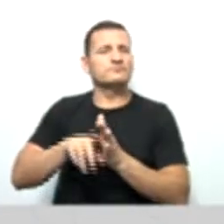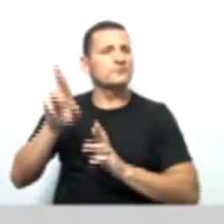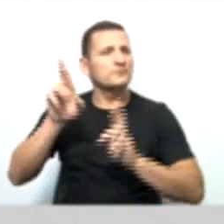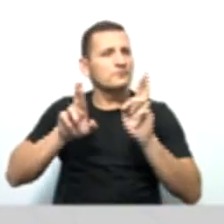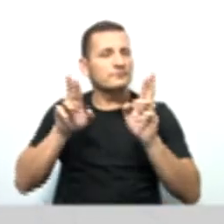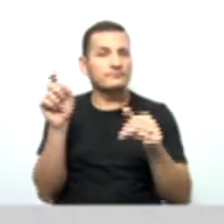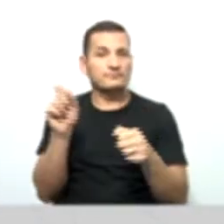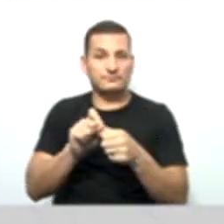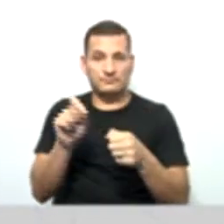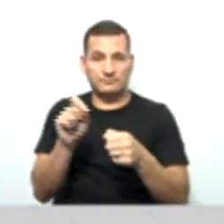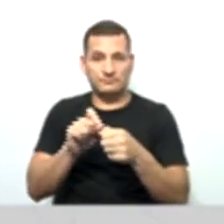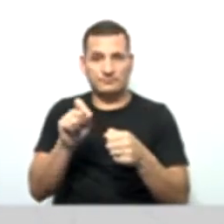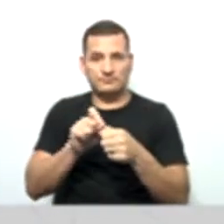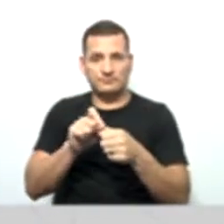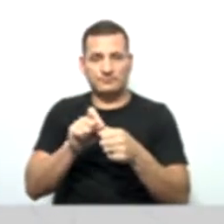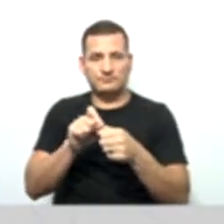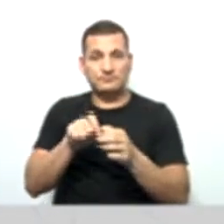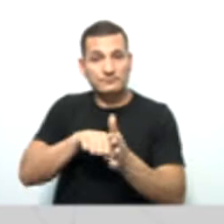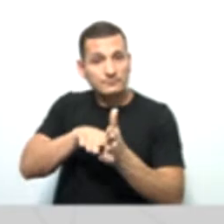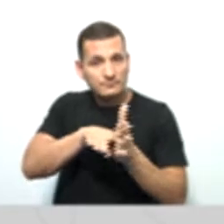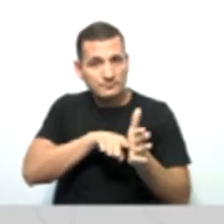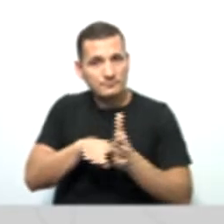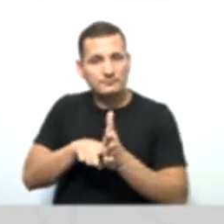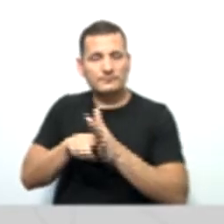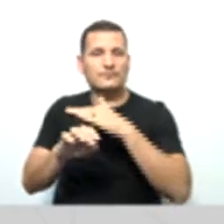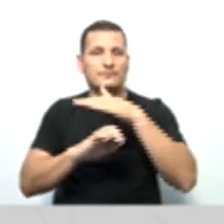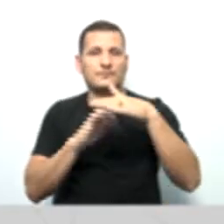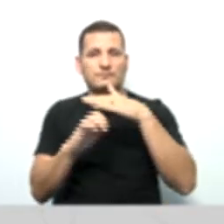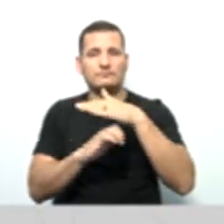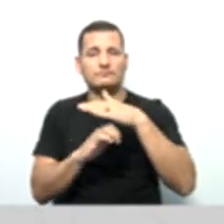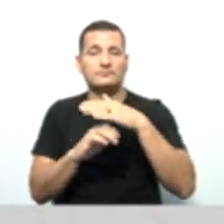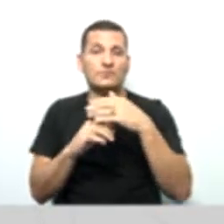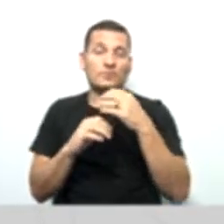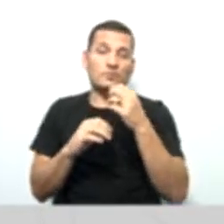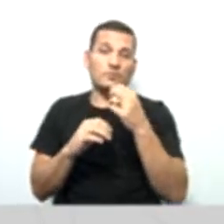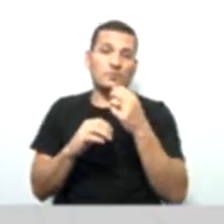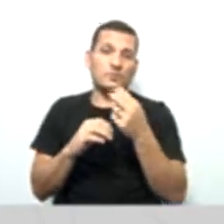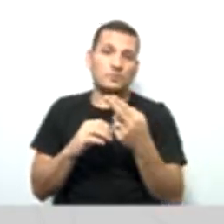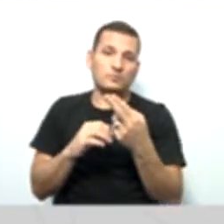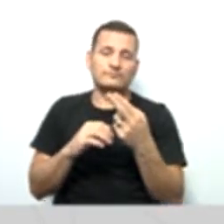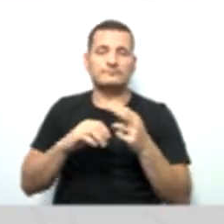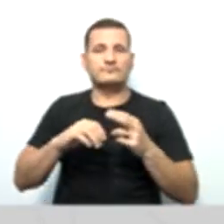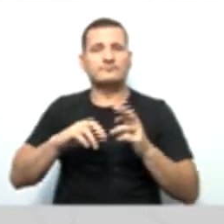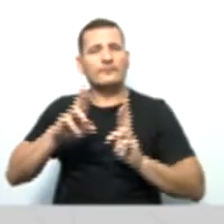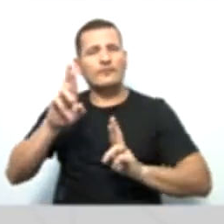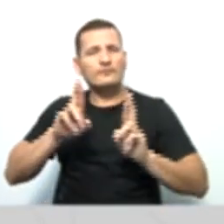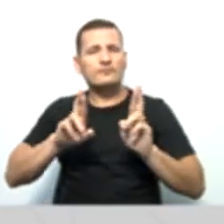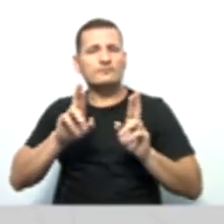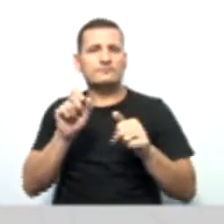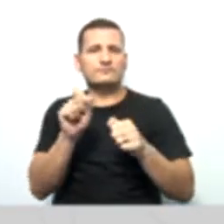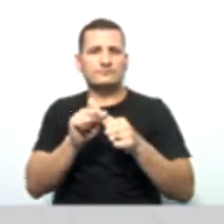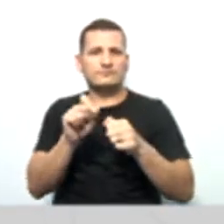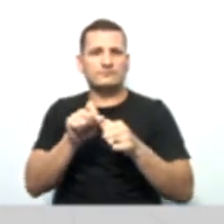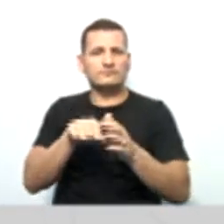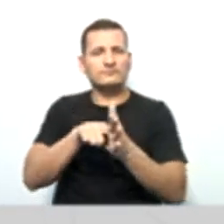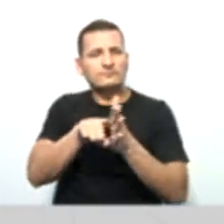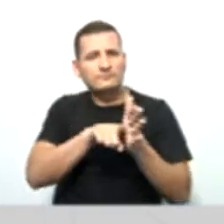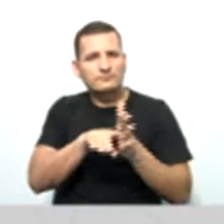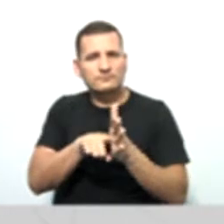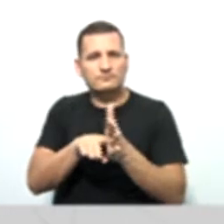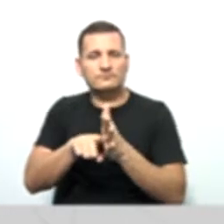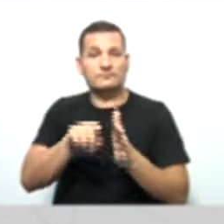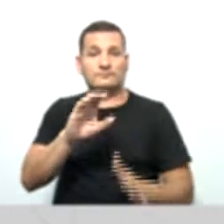auditoria de uma empresa? Ou no nosso caso né, quem realiza a auditoria de uma cooperativa?